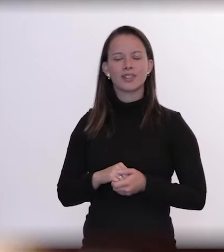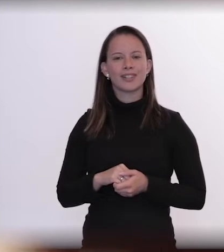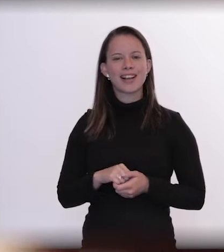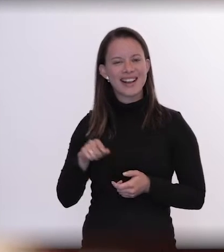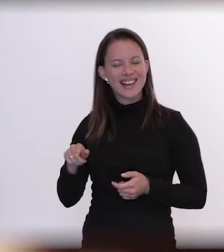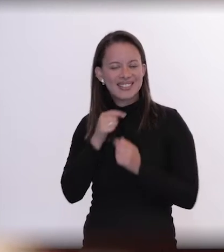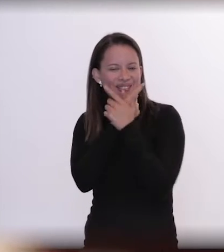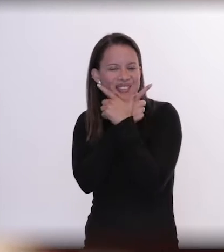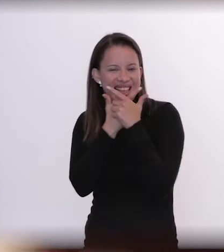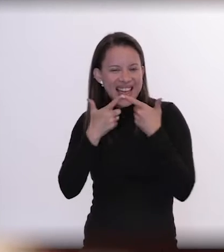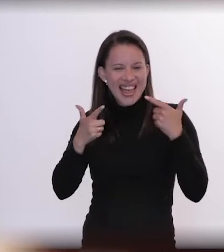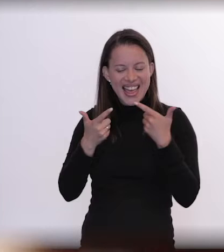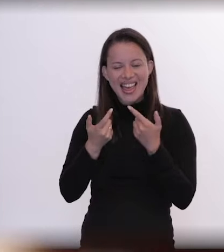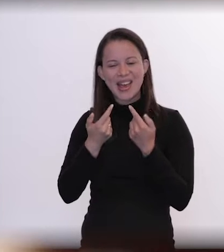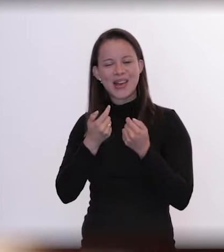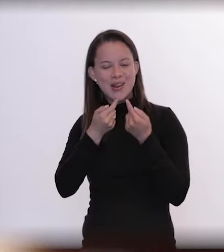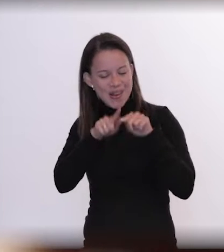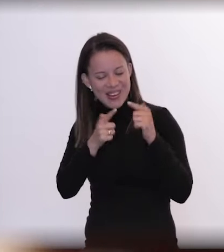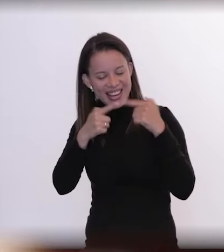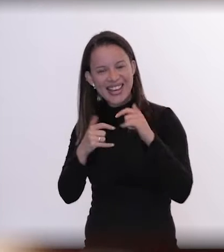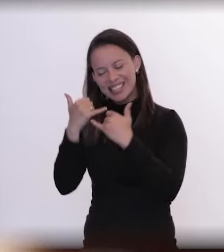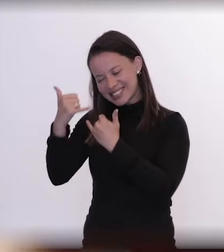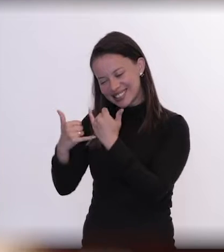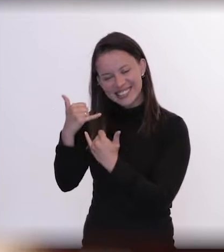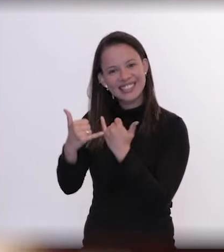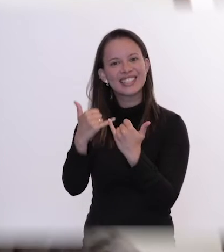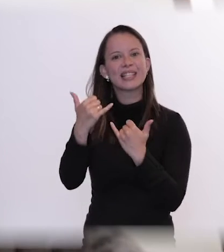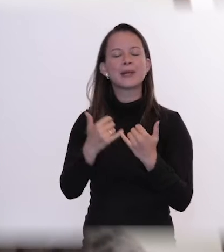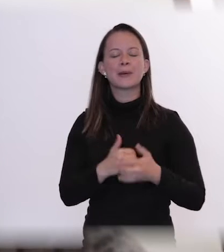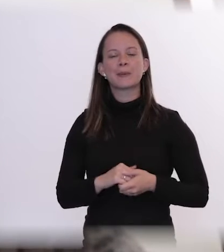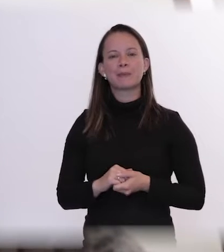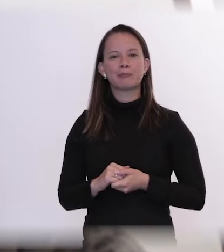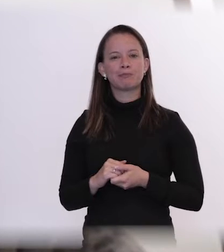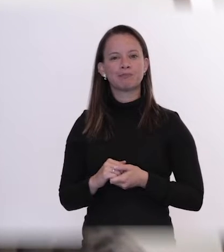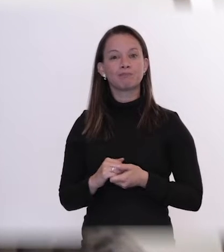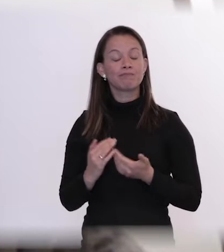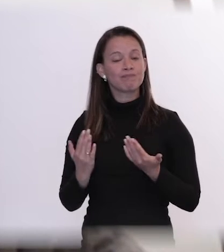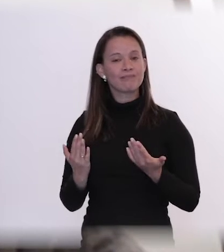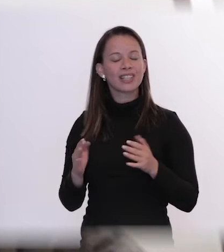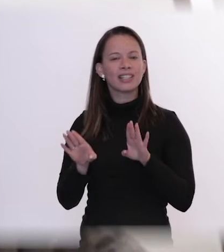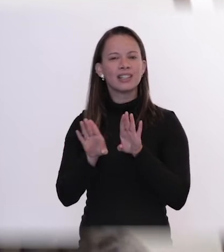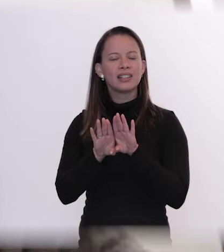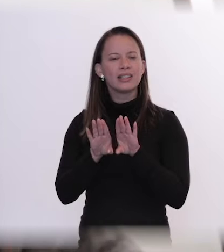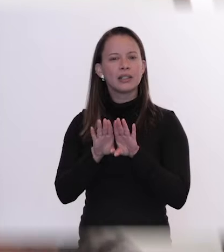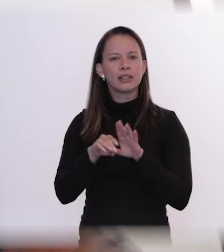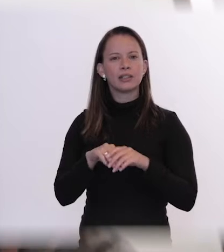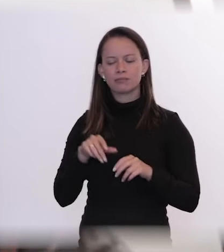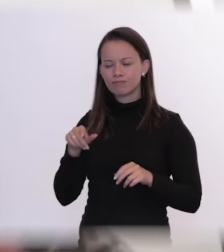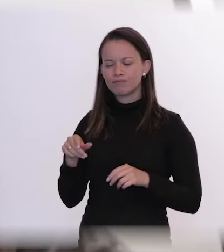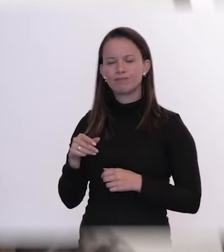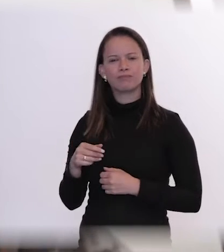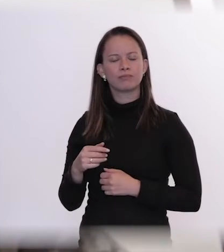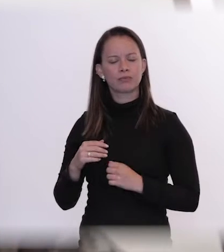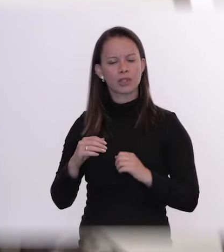muito gaiato, de fazer gaiatice, brincadeiras, né? Mas, ao mesmo tempo, era um menino